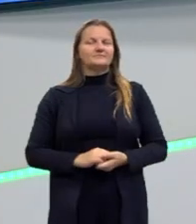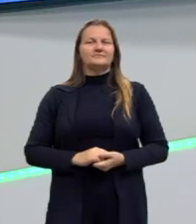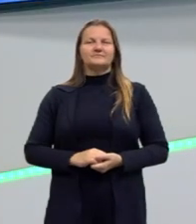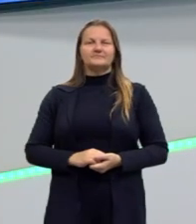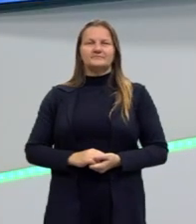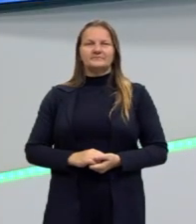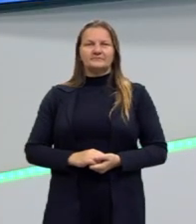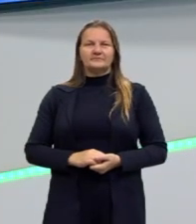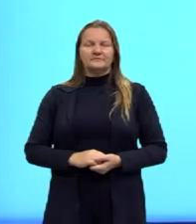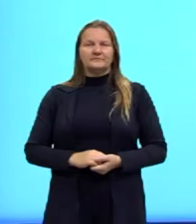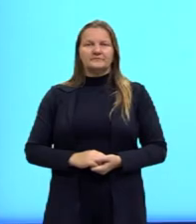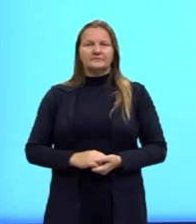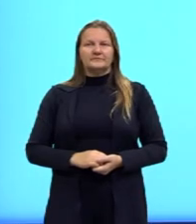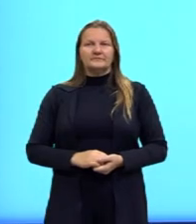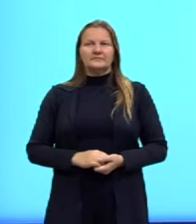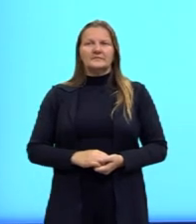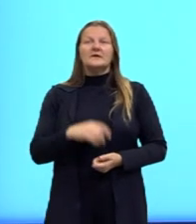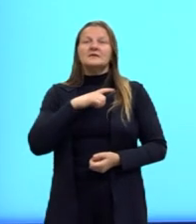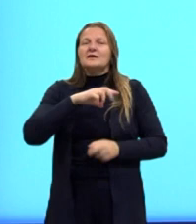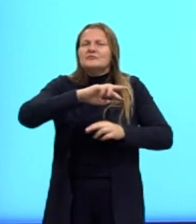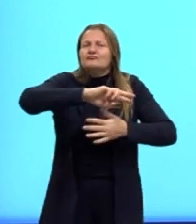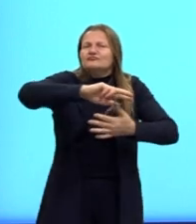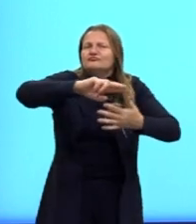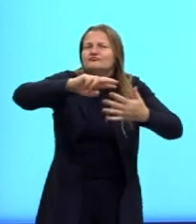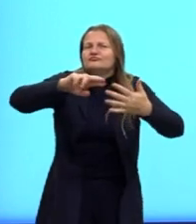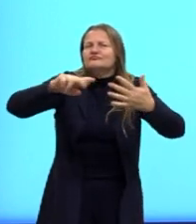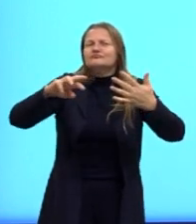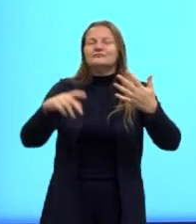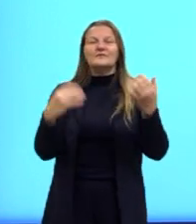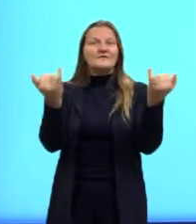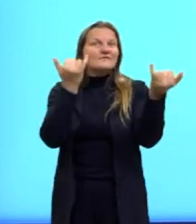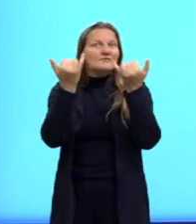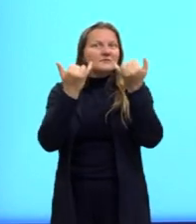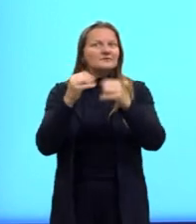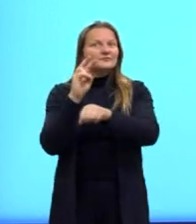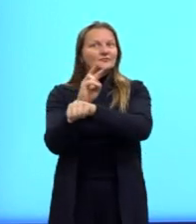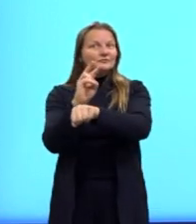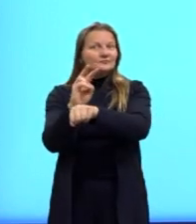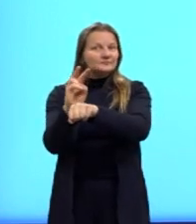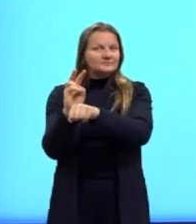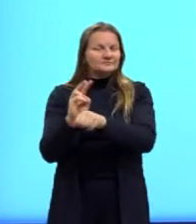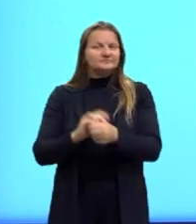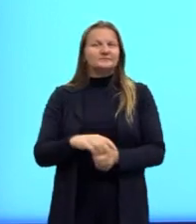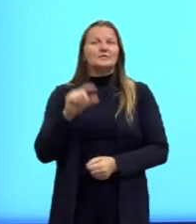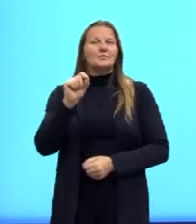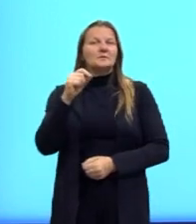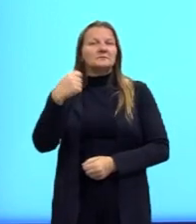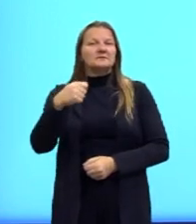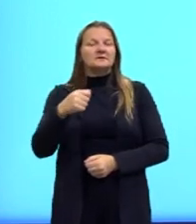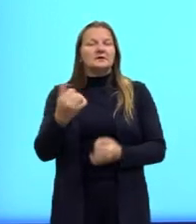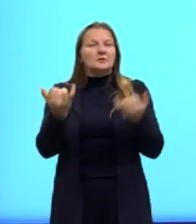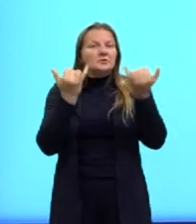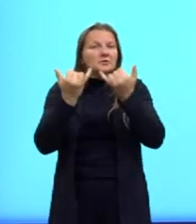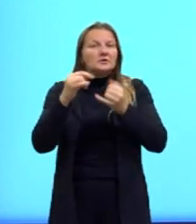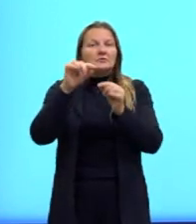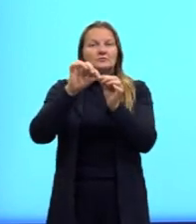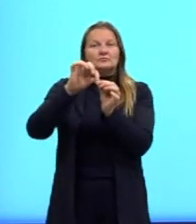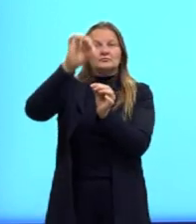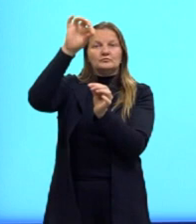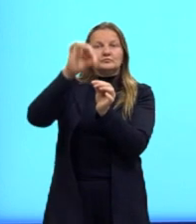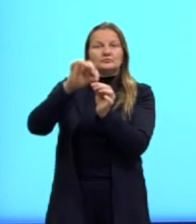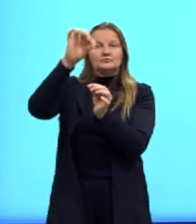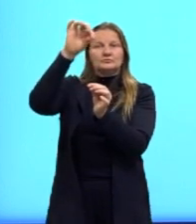Aqui tem várias informações que a gente precisa cuidar. O que nós buscamos? Determinar a medida